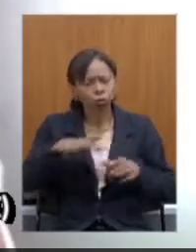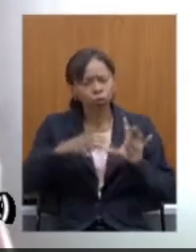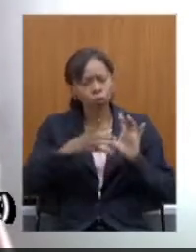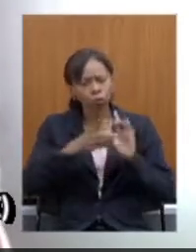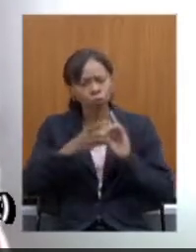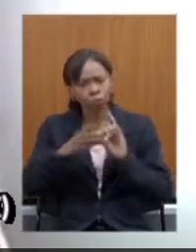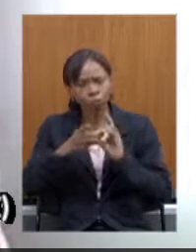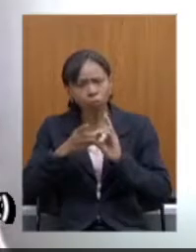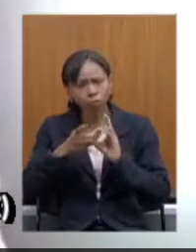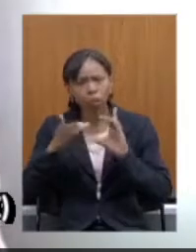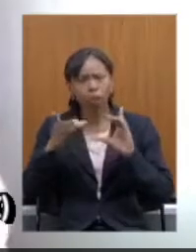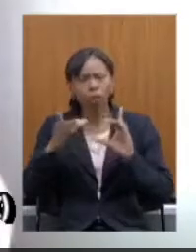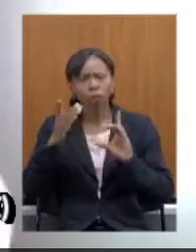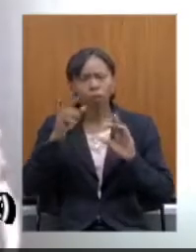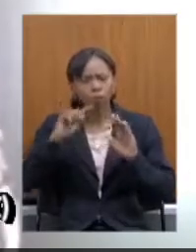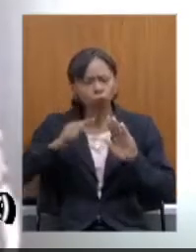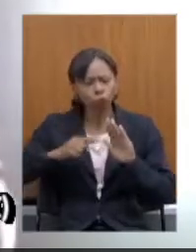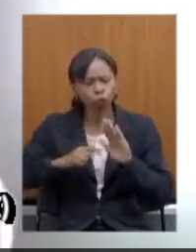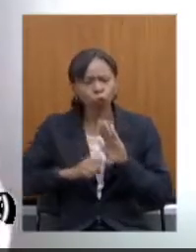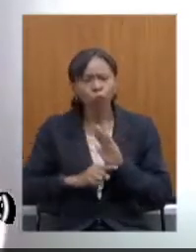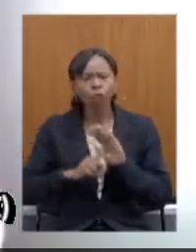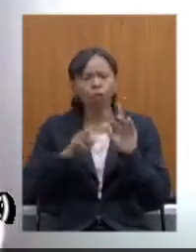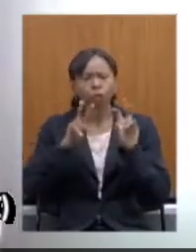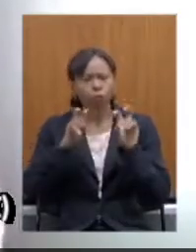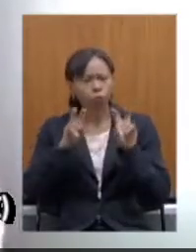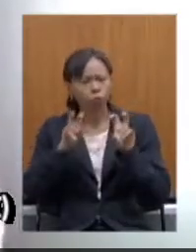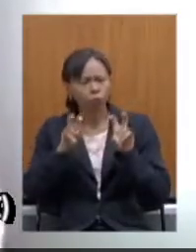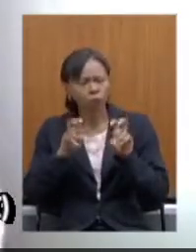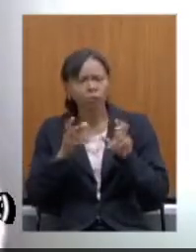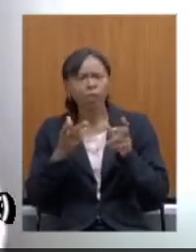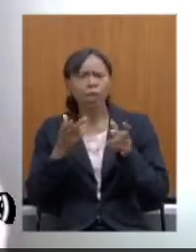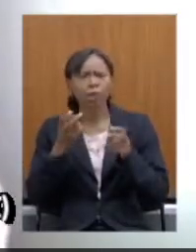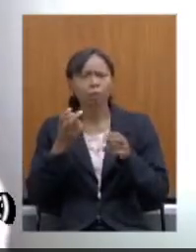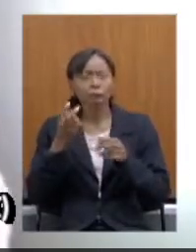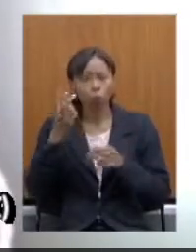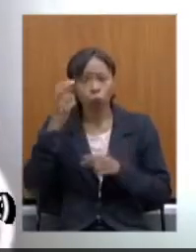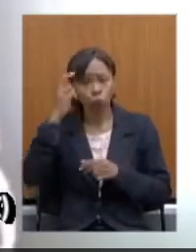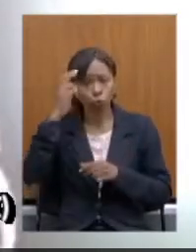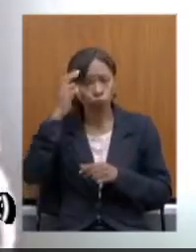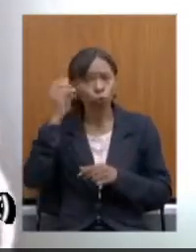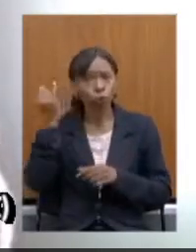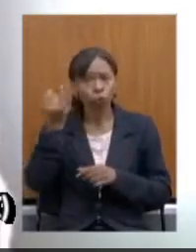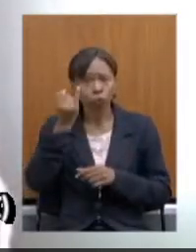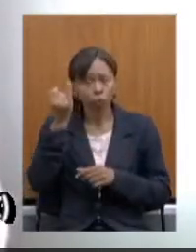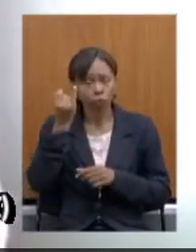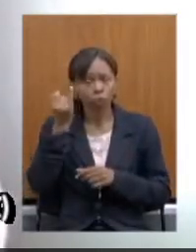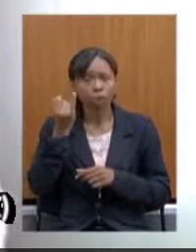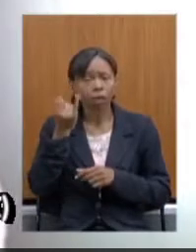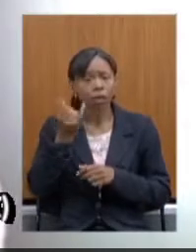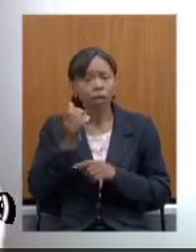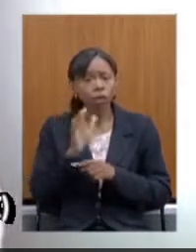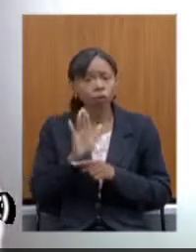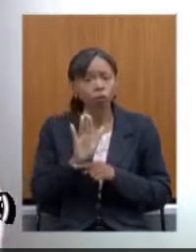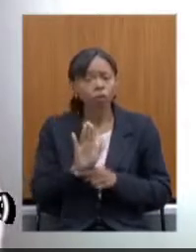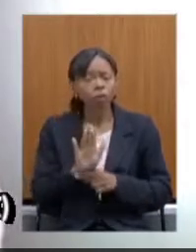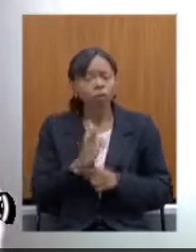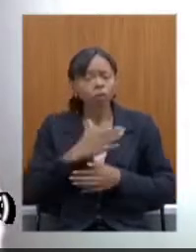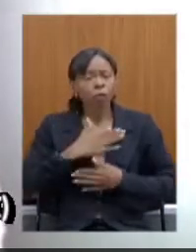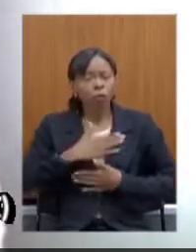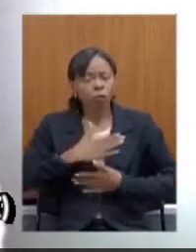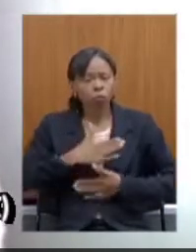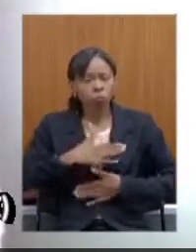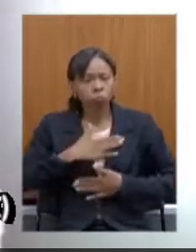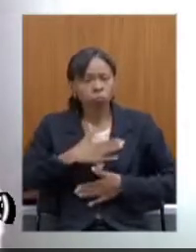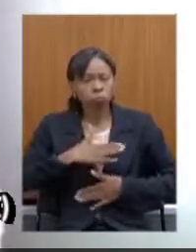possam aprofundar sobre o tema e aí ressaltar a importância da cultura ajudando a gente a respirar nesse momento e precisa de